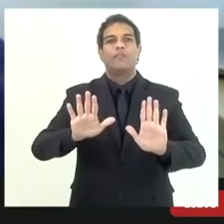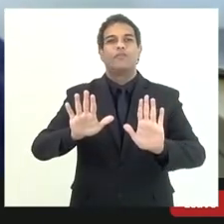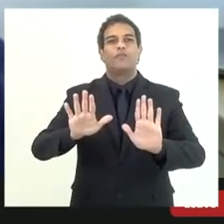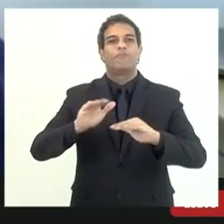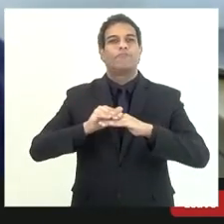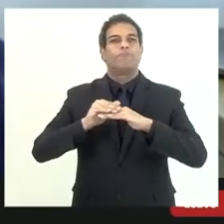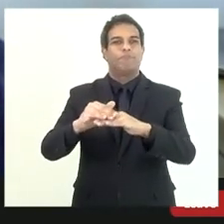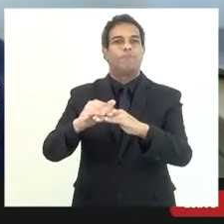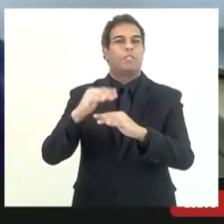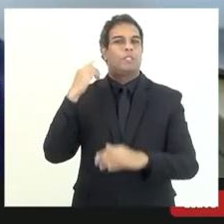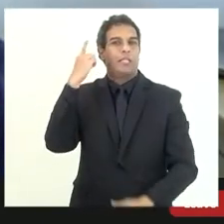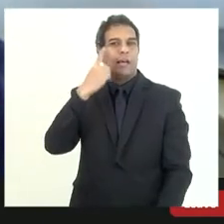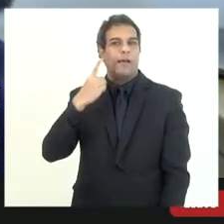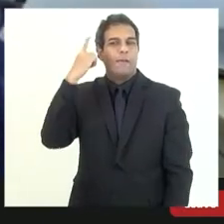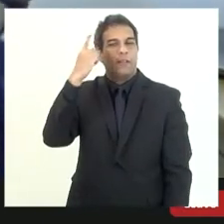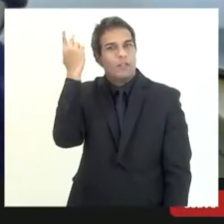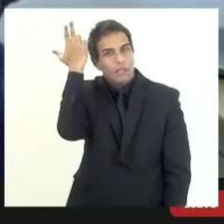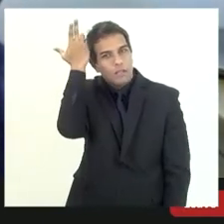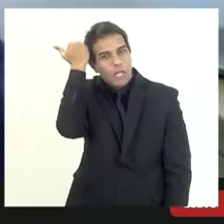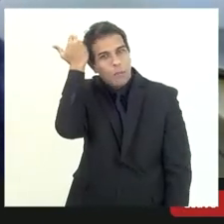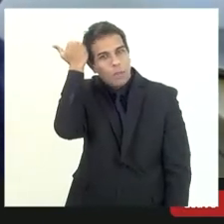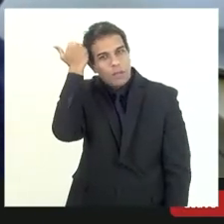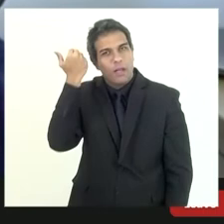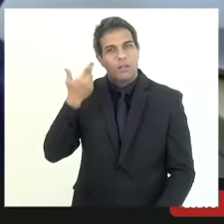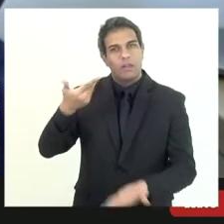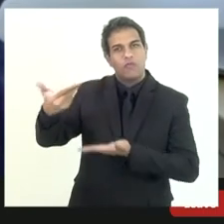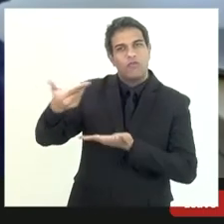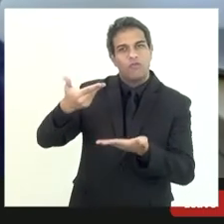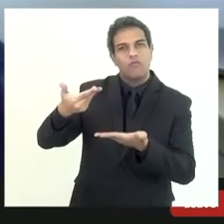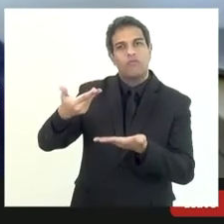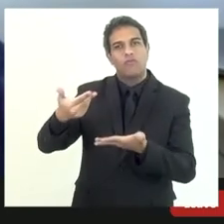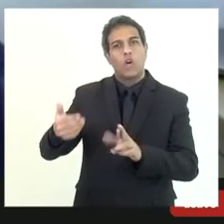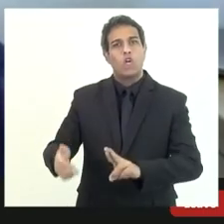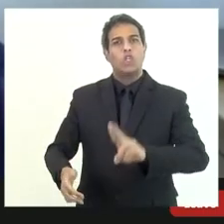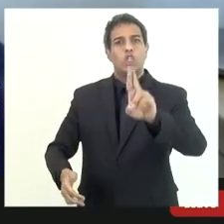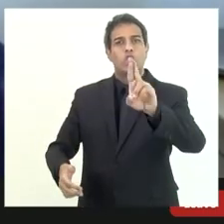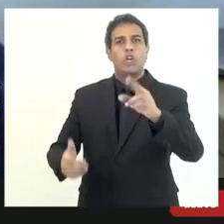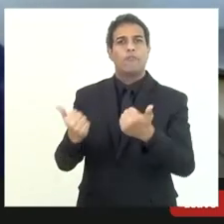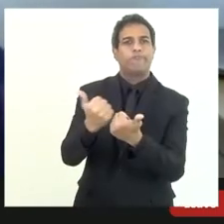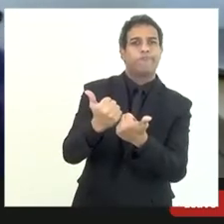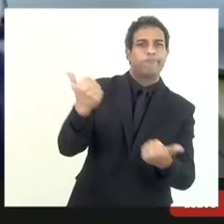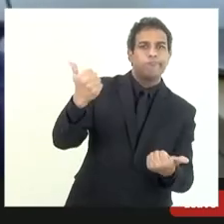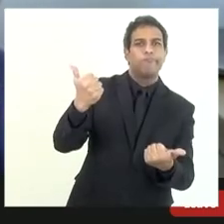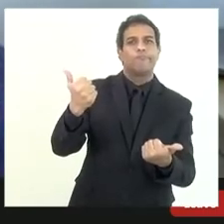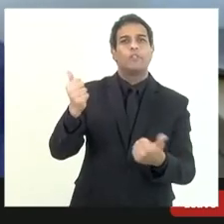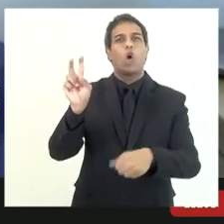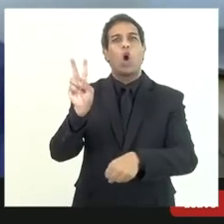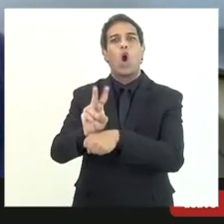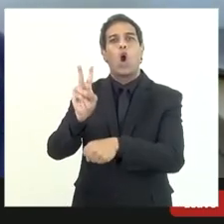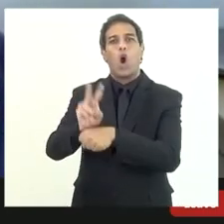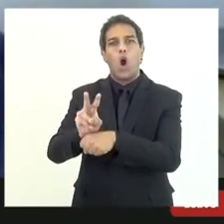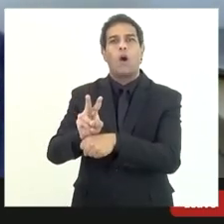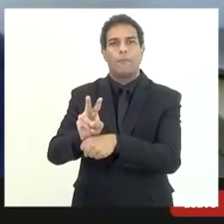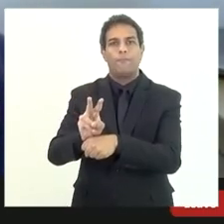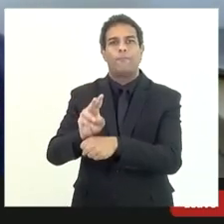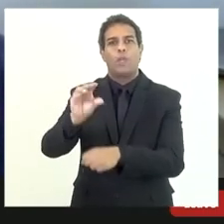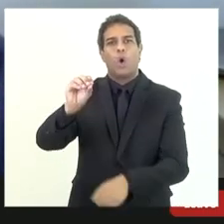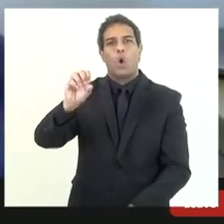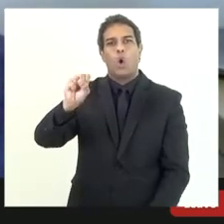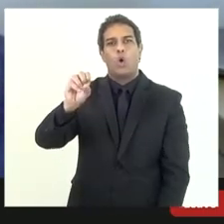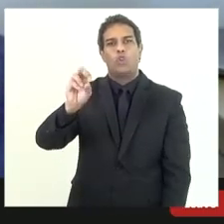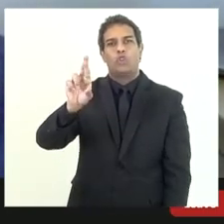aqui presente o Marco ou o chefe da assessoria fiscal Mauro Osório eu queria